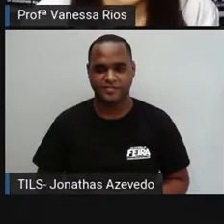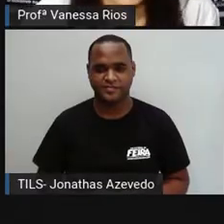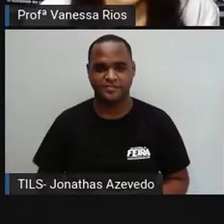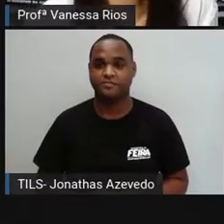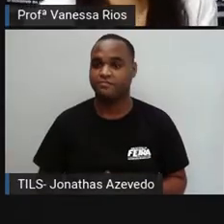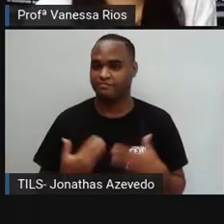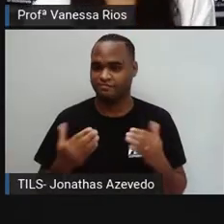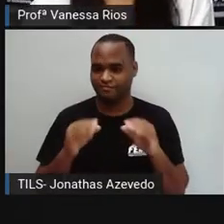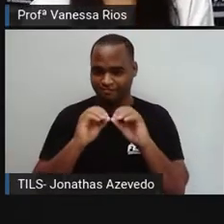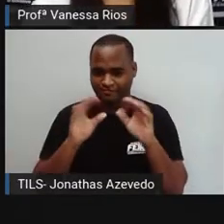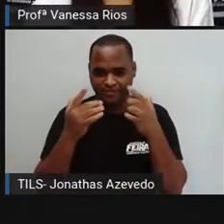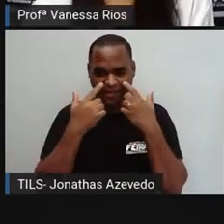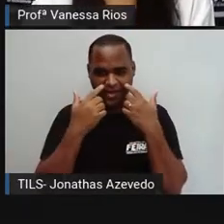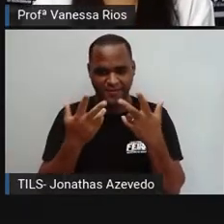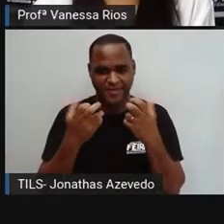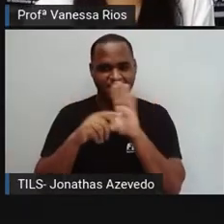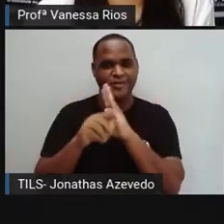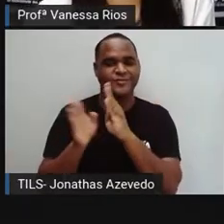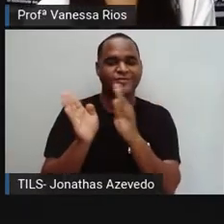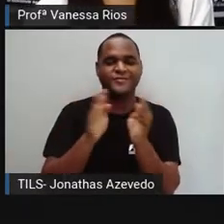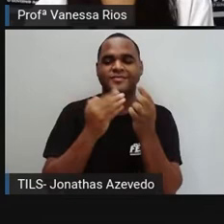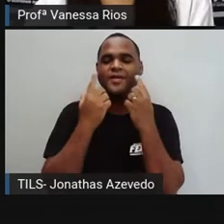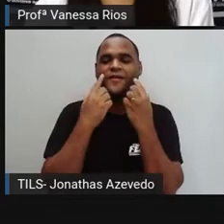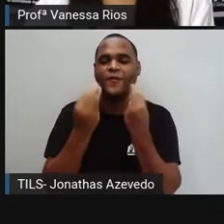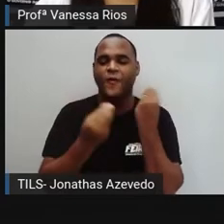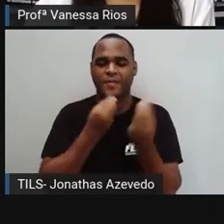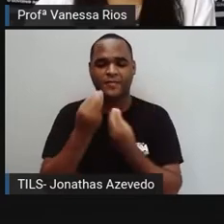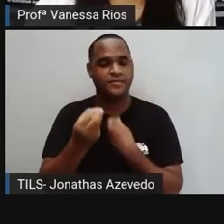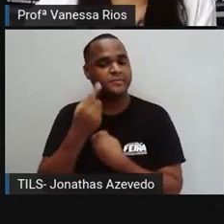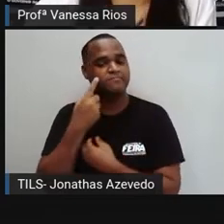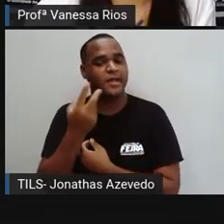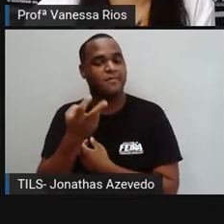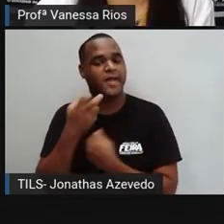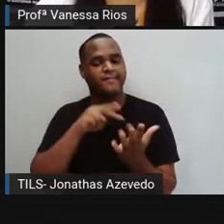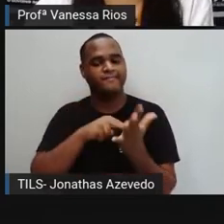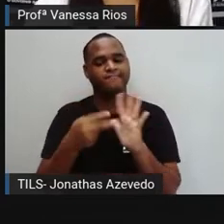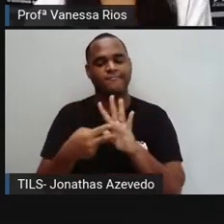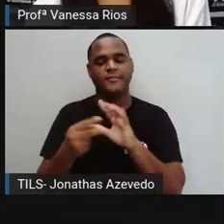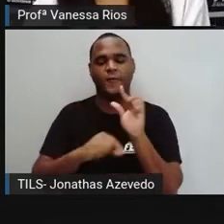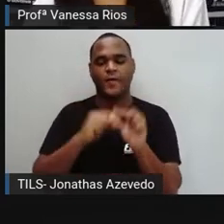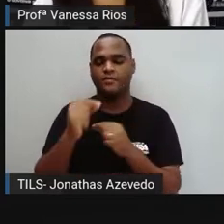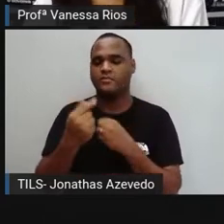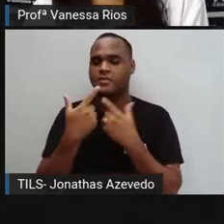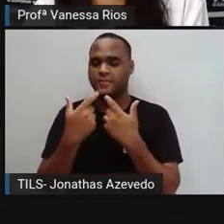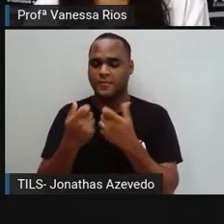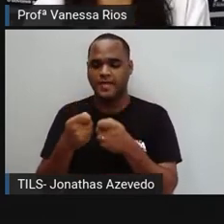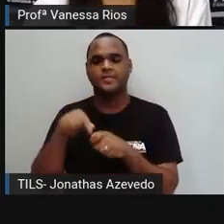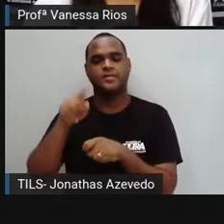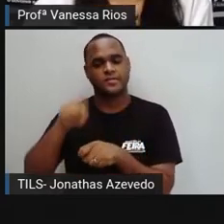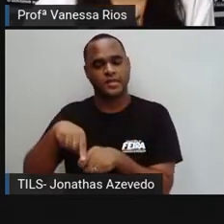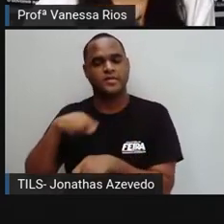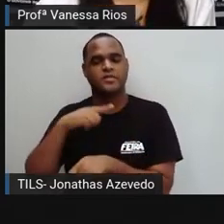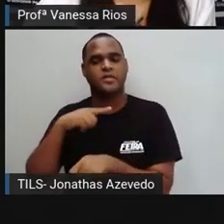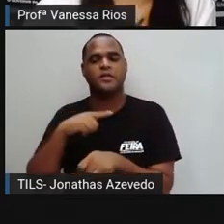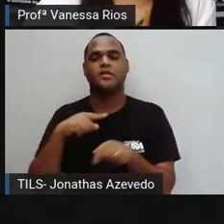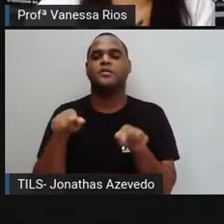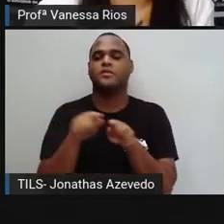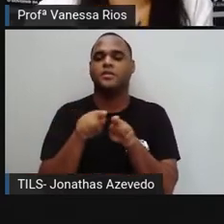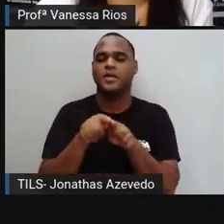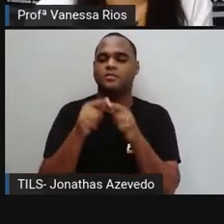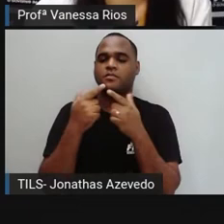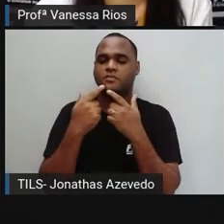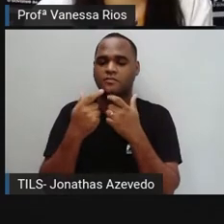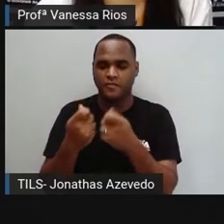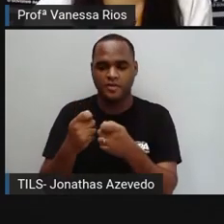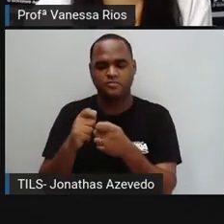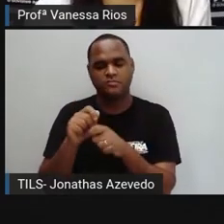Pronto, observando o vídeo, aí a gente percebe a definição para a linguagem formal e para a linguagem informal.